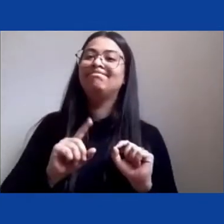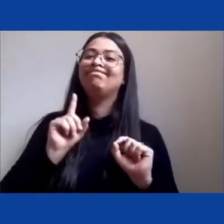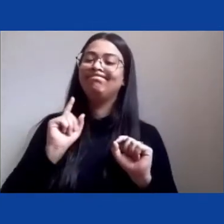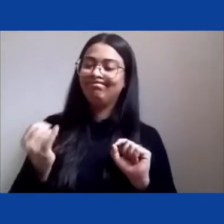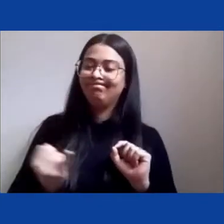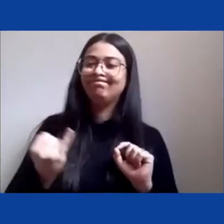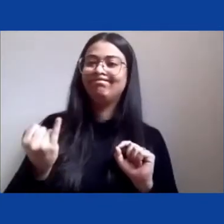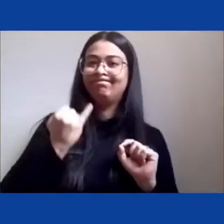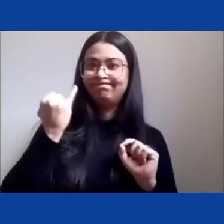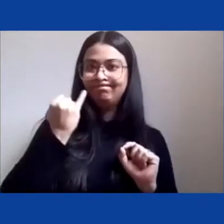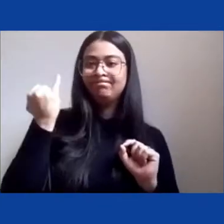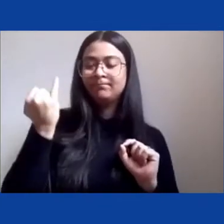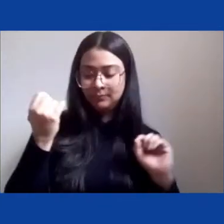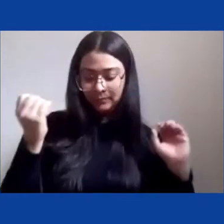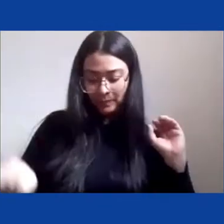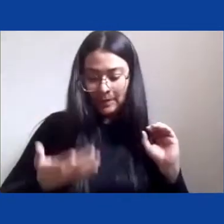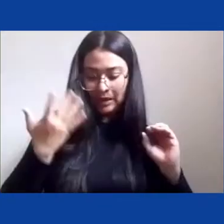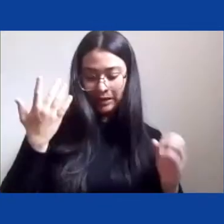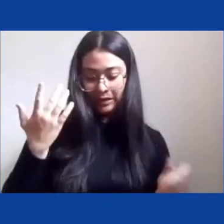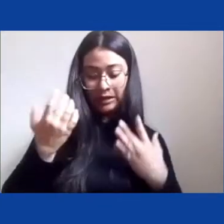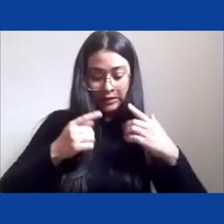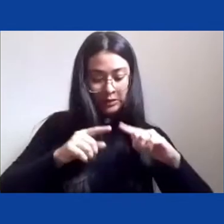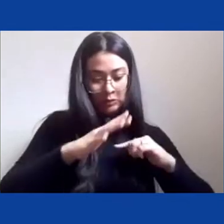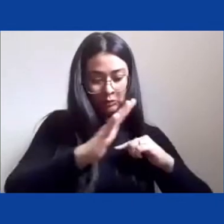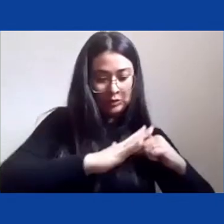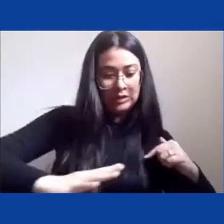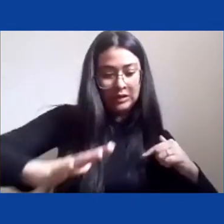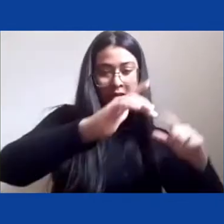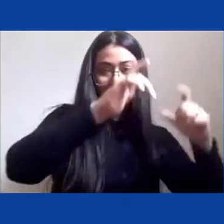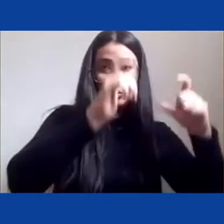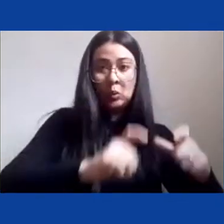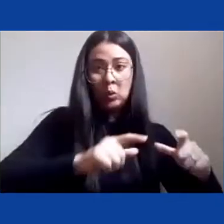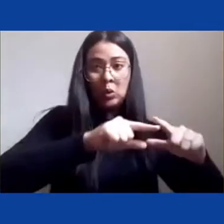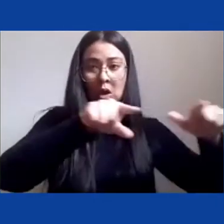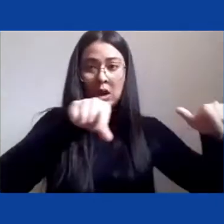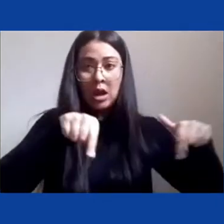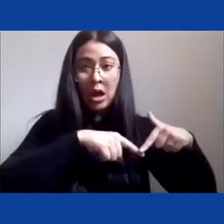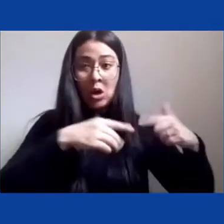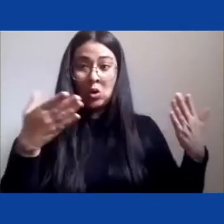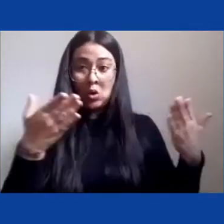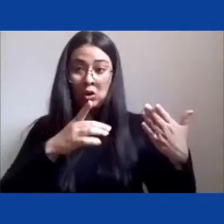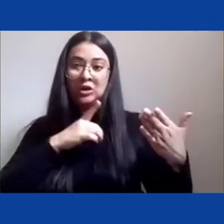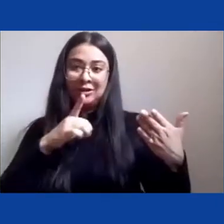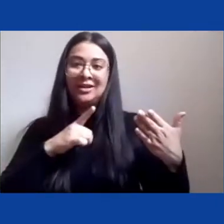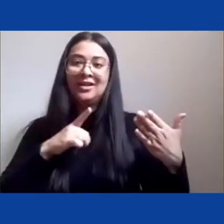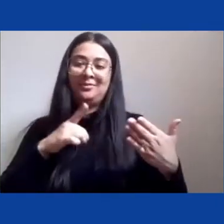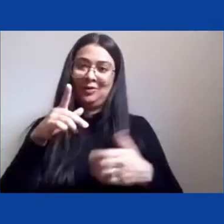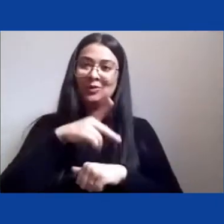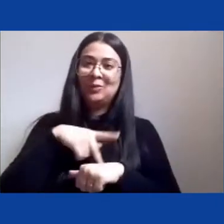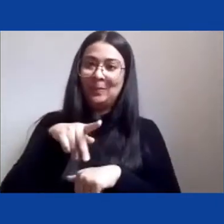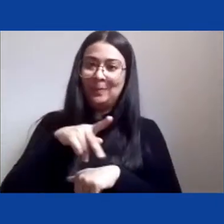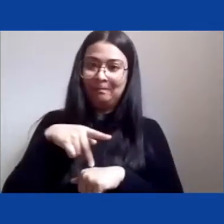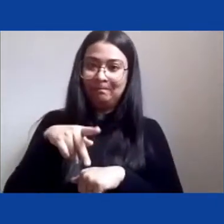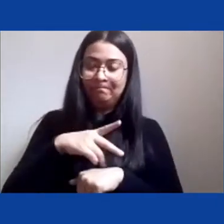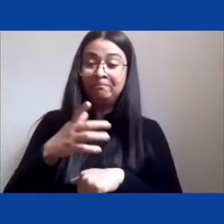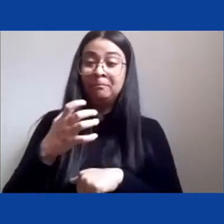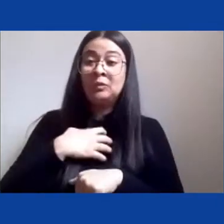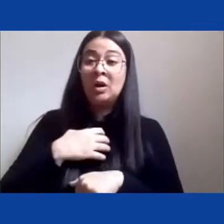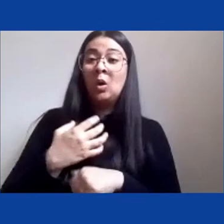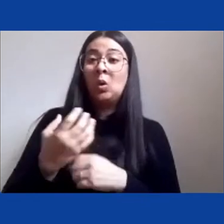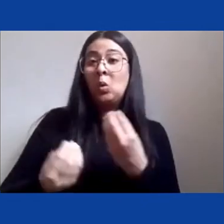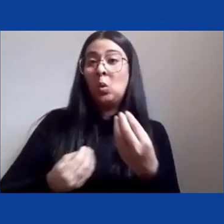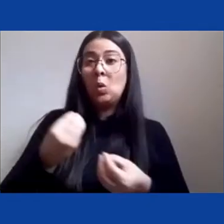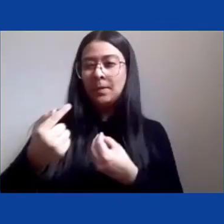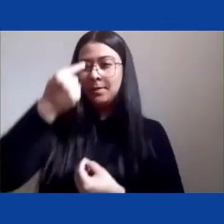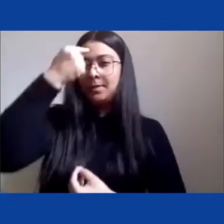a criação desse espaço que nós temos hoje no nosso país e essa forma que foi pensada sobre